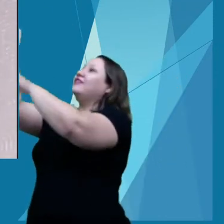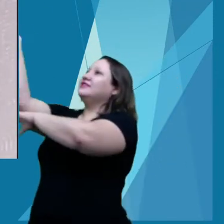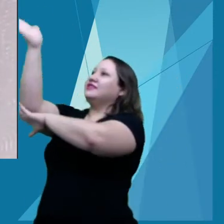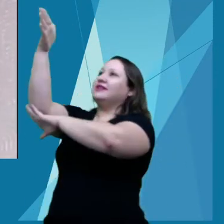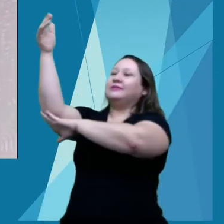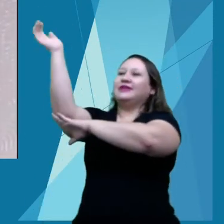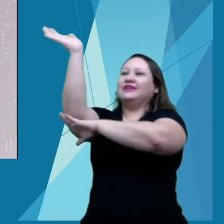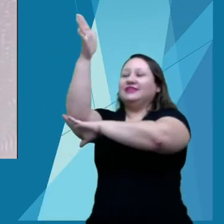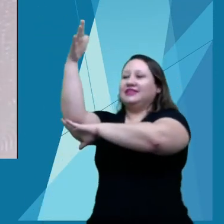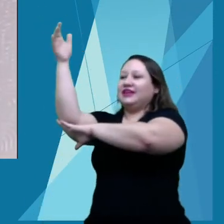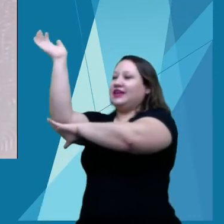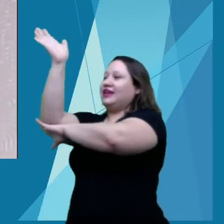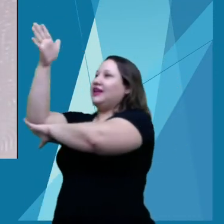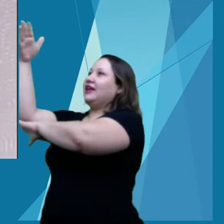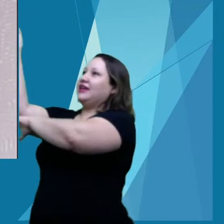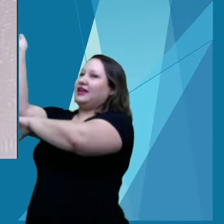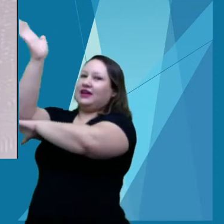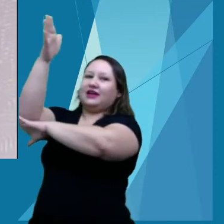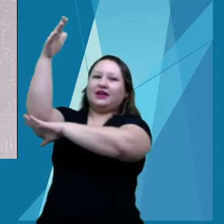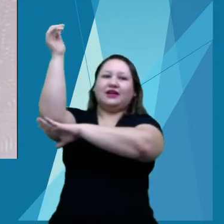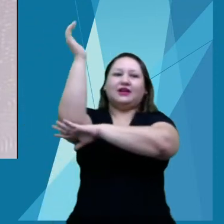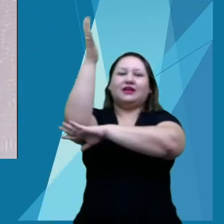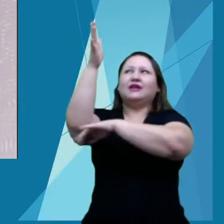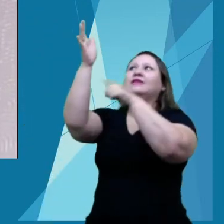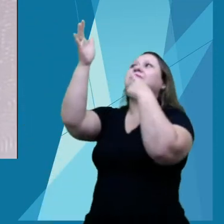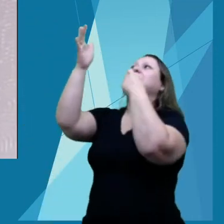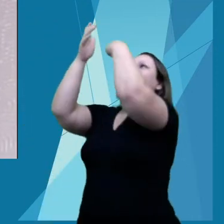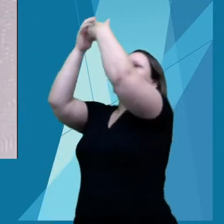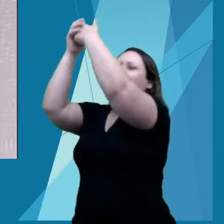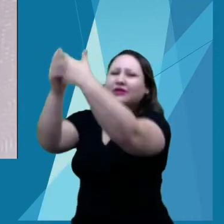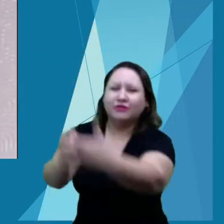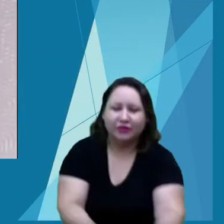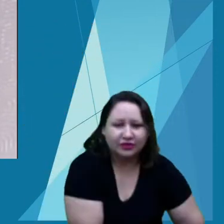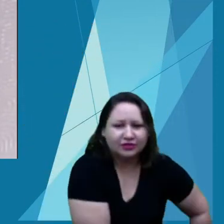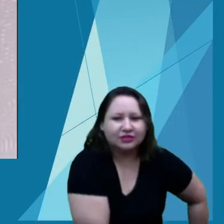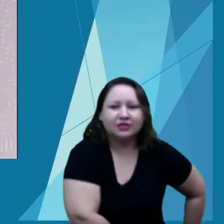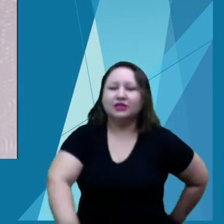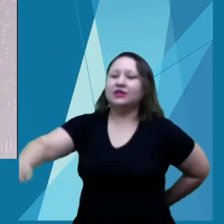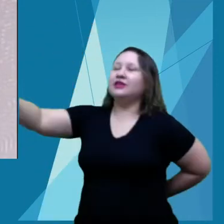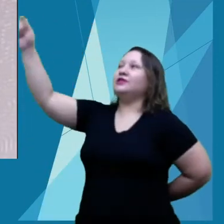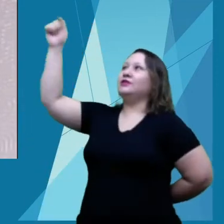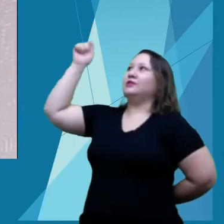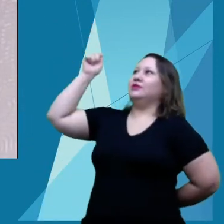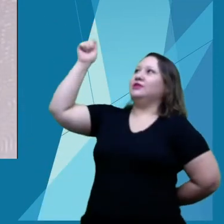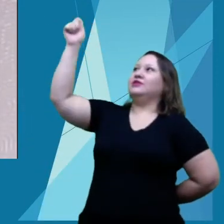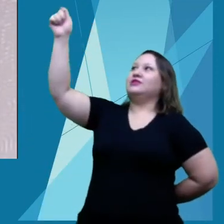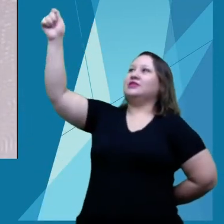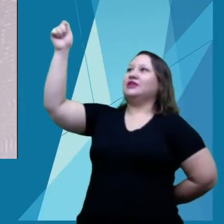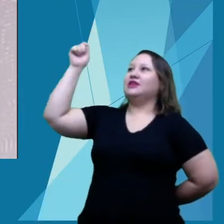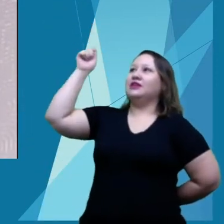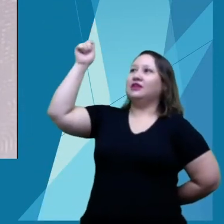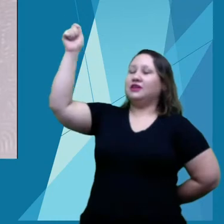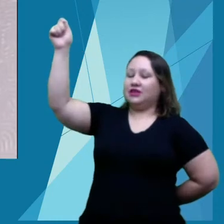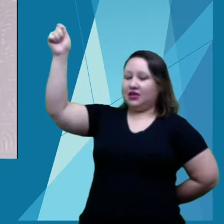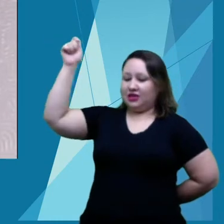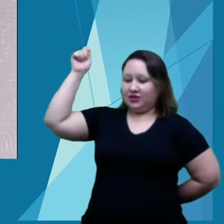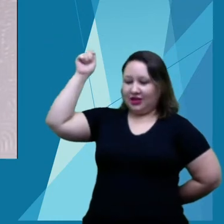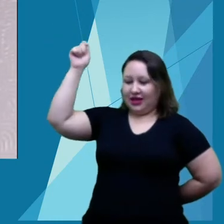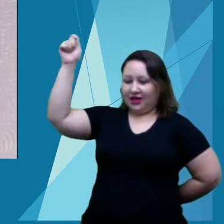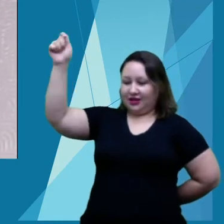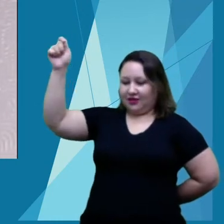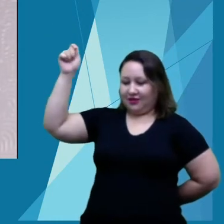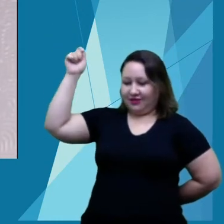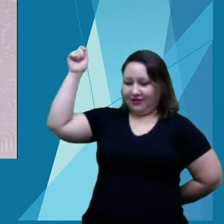Adoremos da estrela altaneira O mais